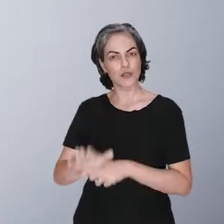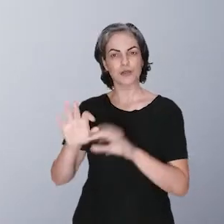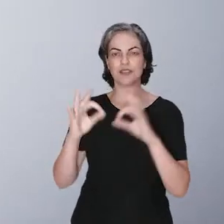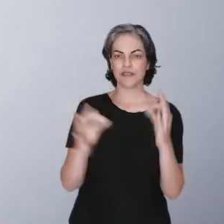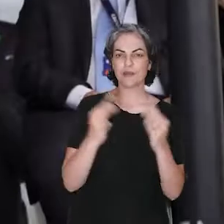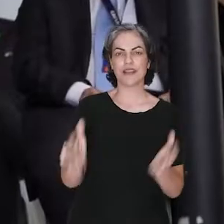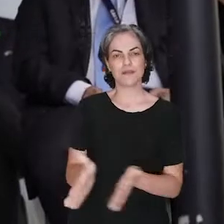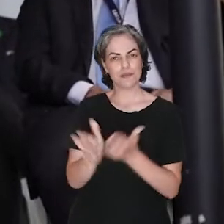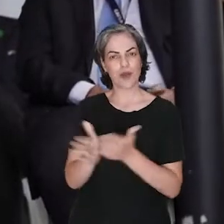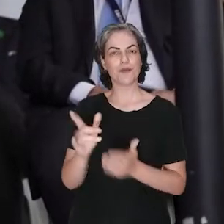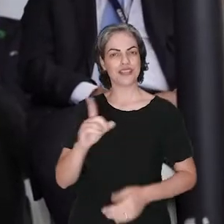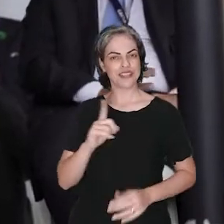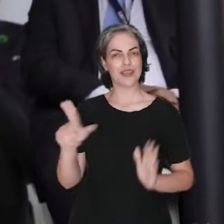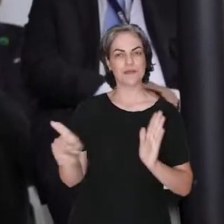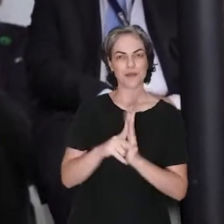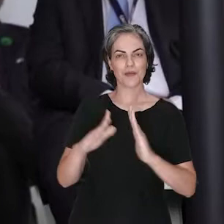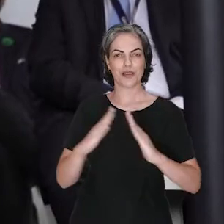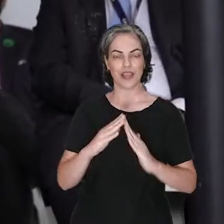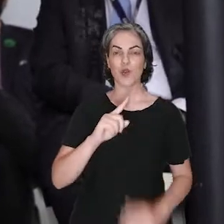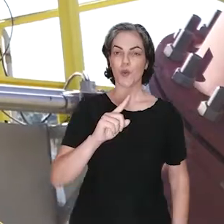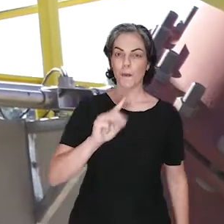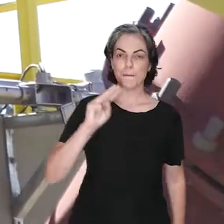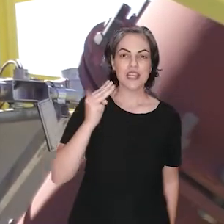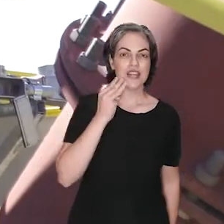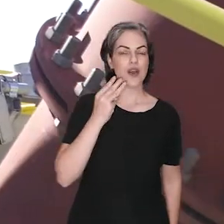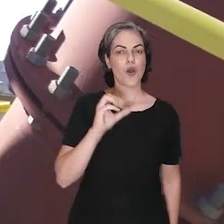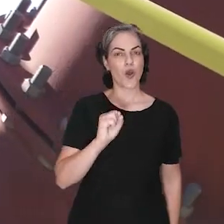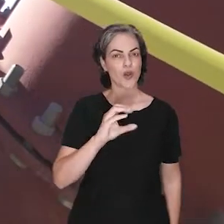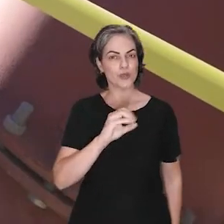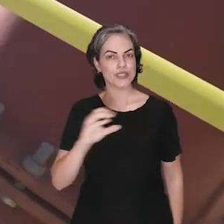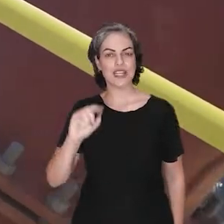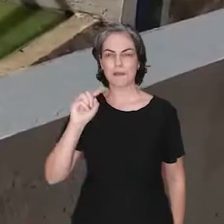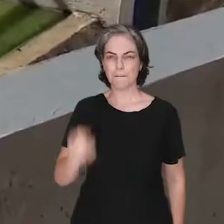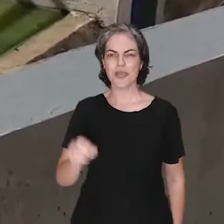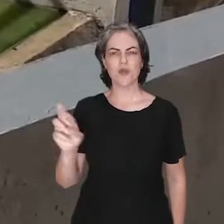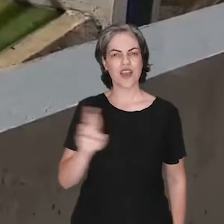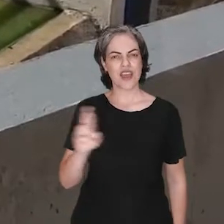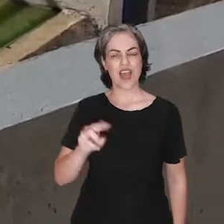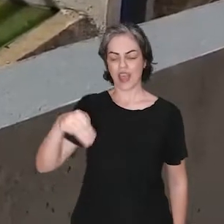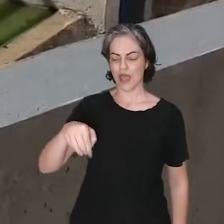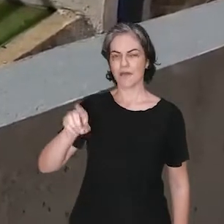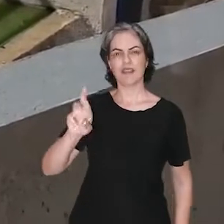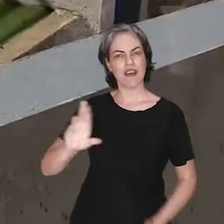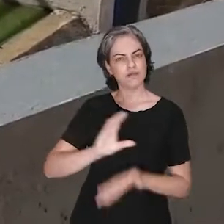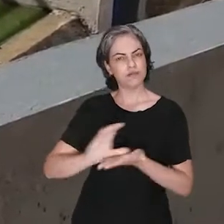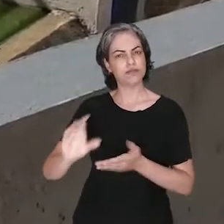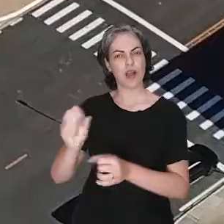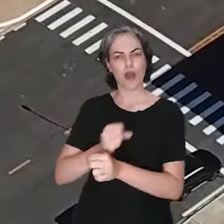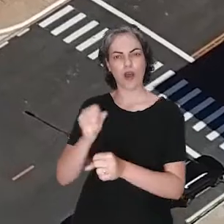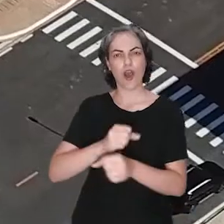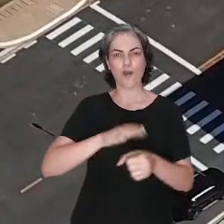promove o acesso à moradia para as famílias que mais precisam. 1 milhão e 800 mil reais. Esse foi o valor que o MDR